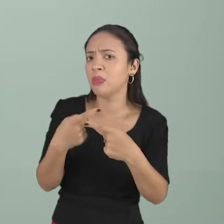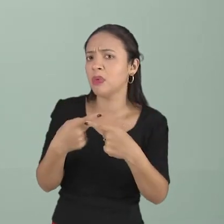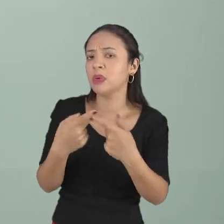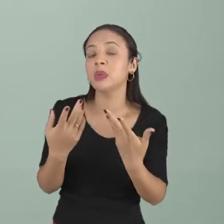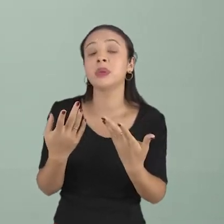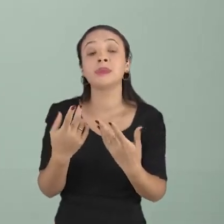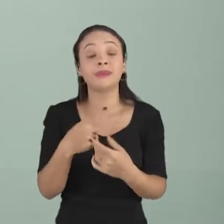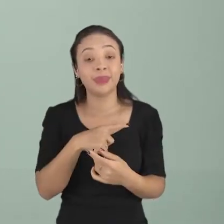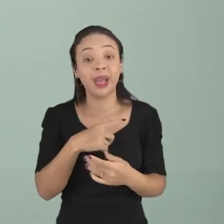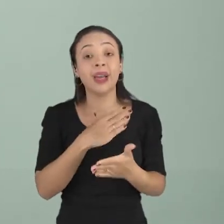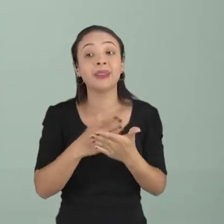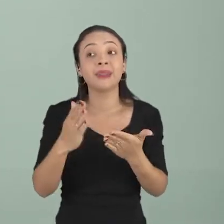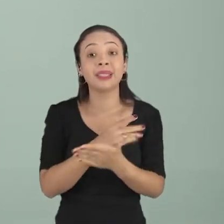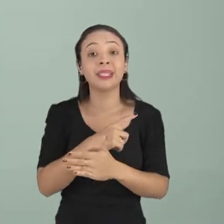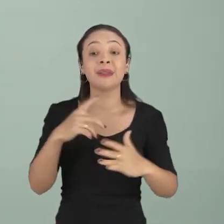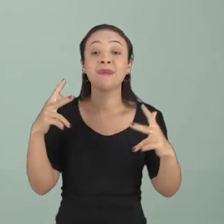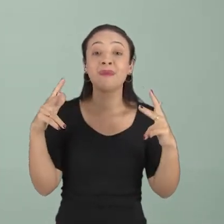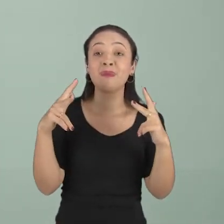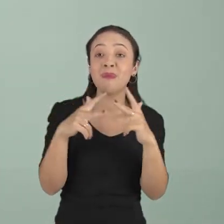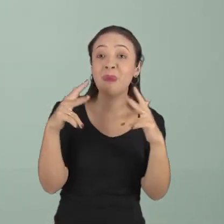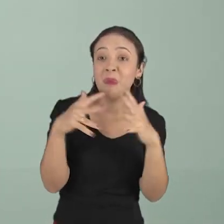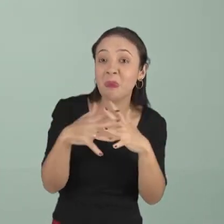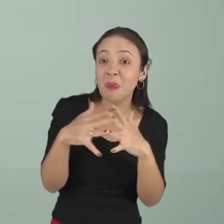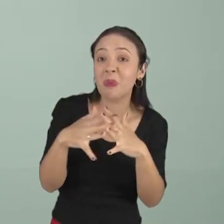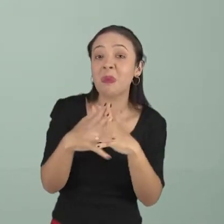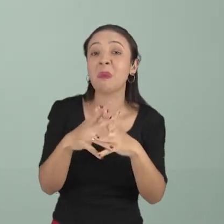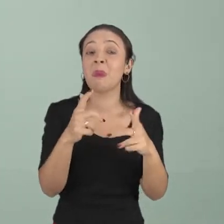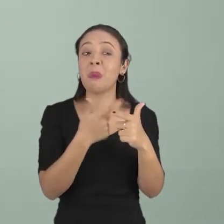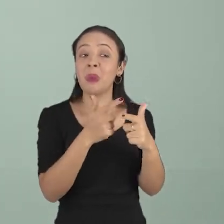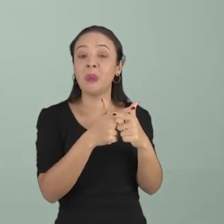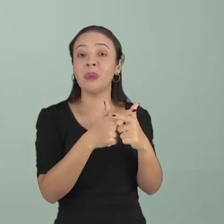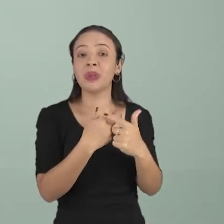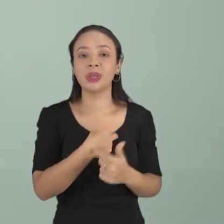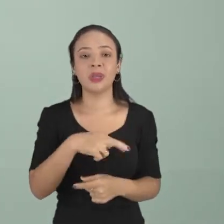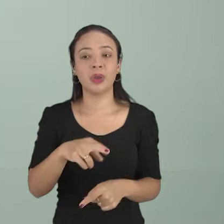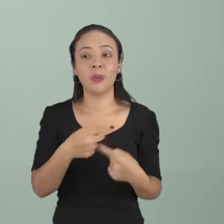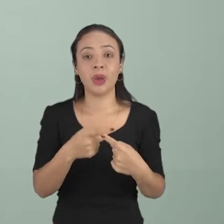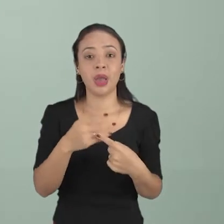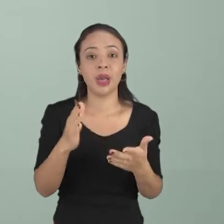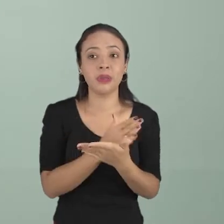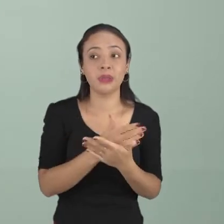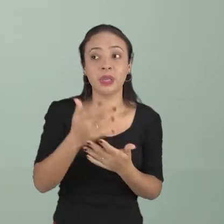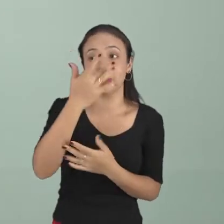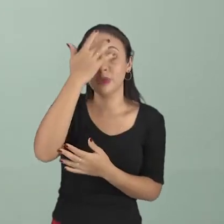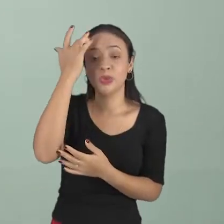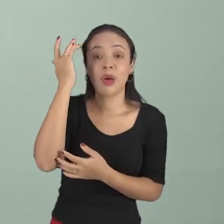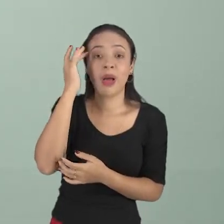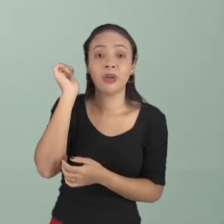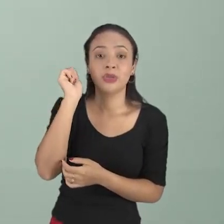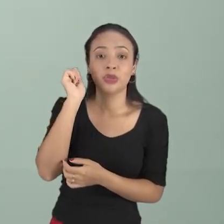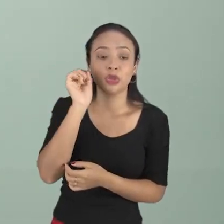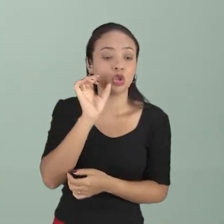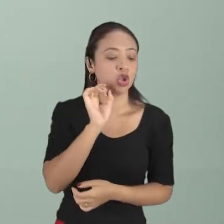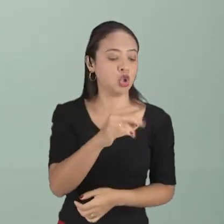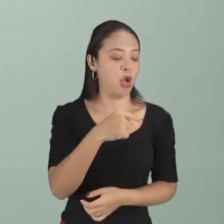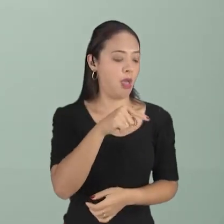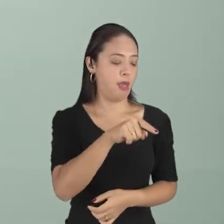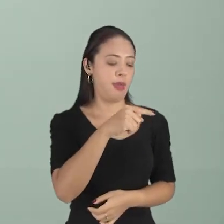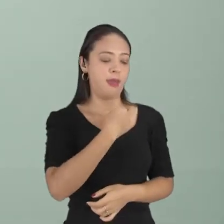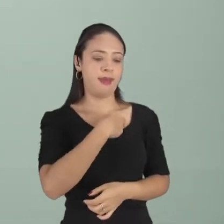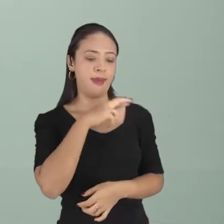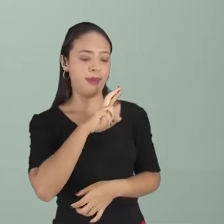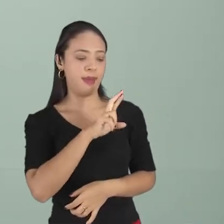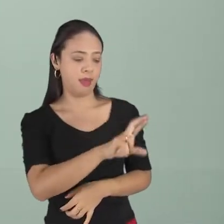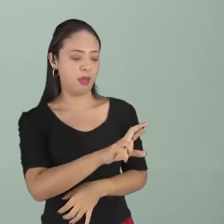conflitos entre as religiões é porque as pessoas acham que a sua religião, só ela tem comunicação com o transcendente. Só a maneira